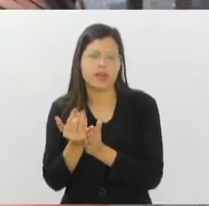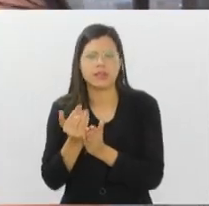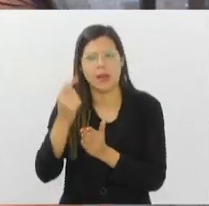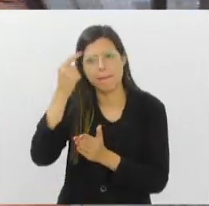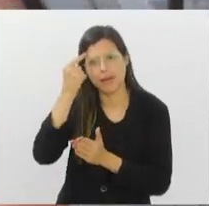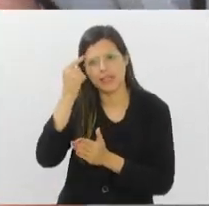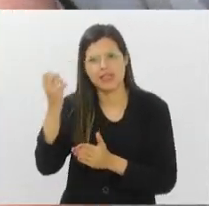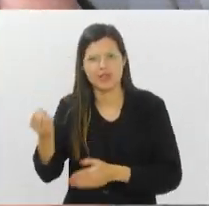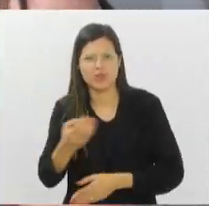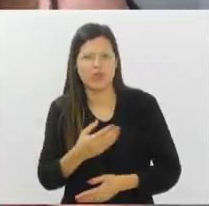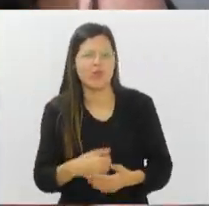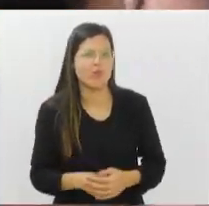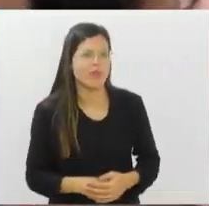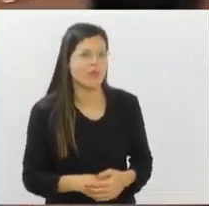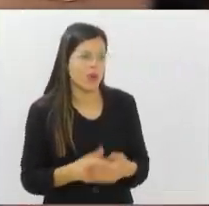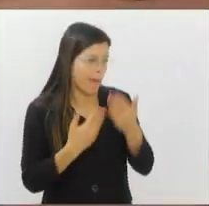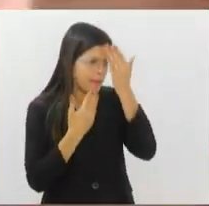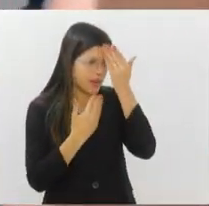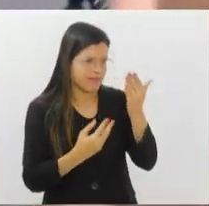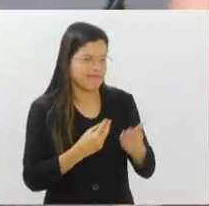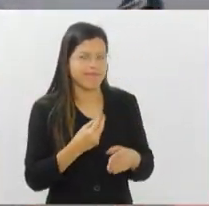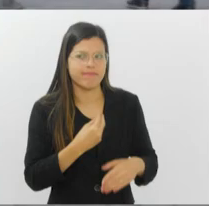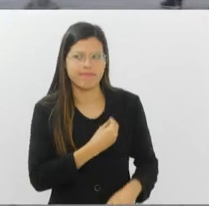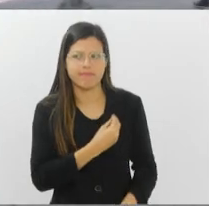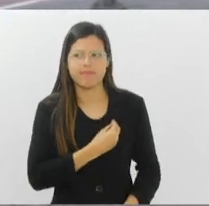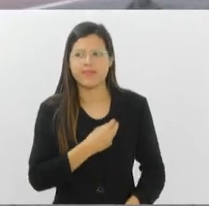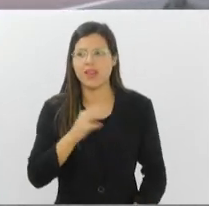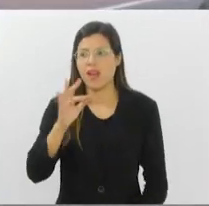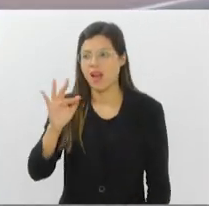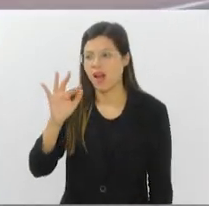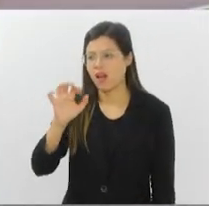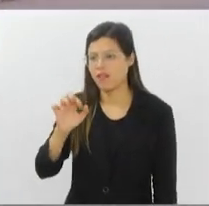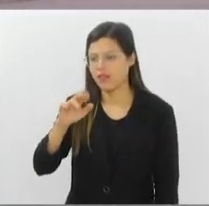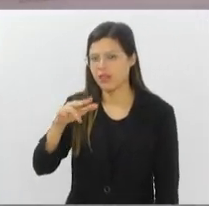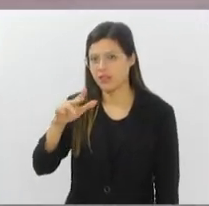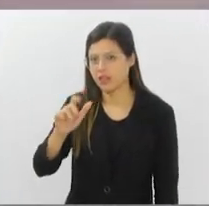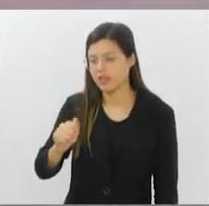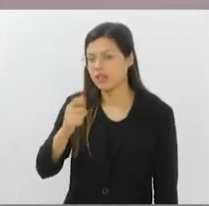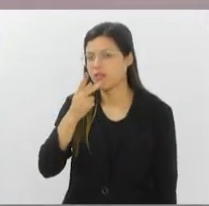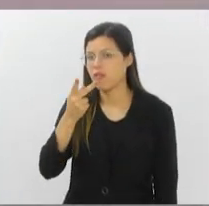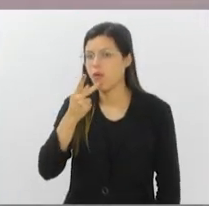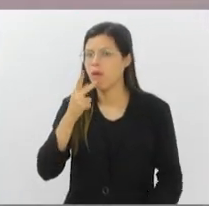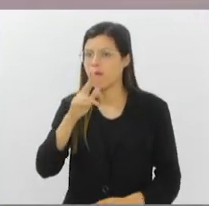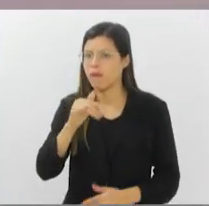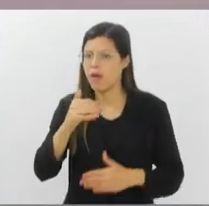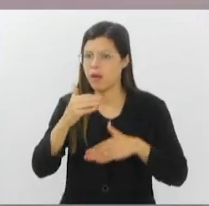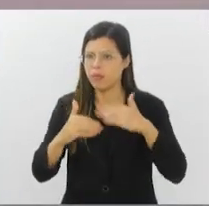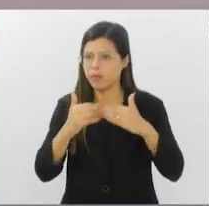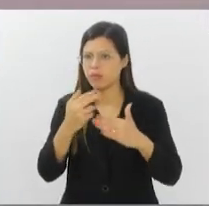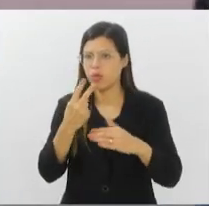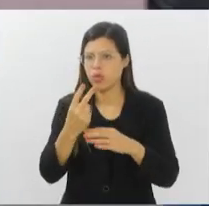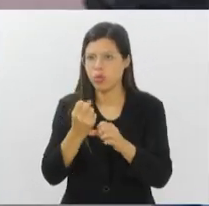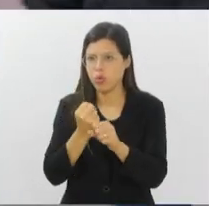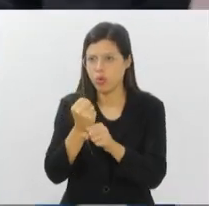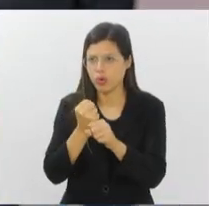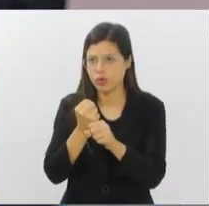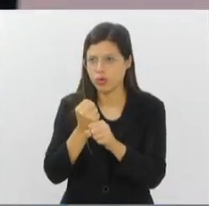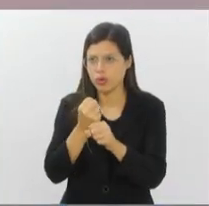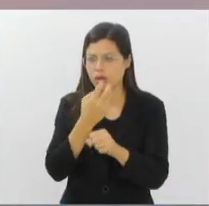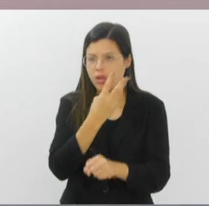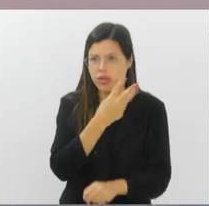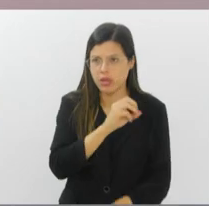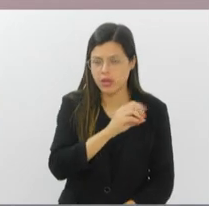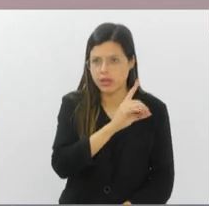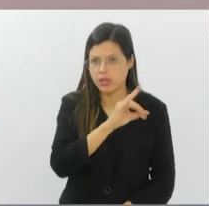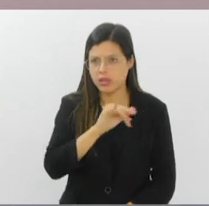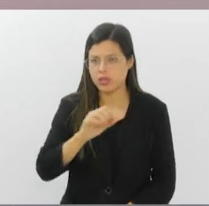Obrigado pela participação, Fernanda. Como a Fernanda disse, vai ser um aumento gradativo, 30 dias nos